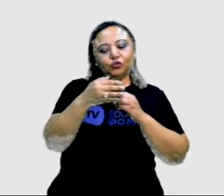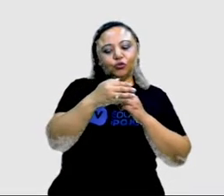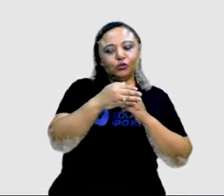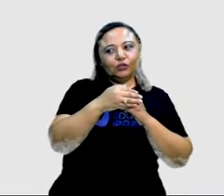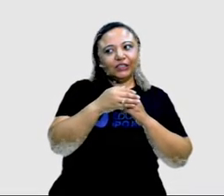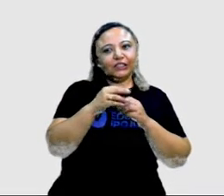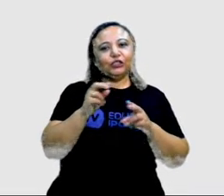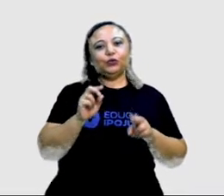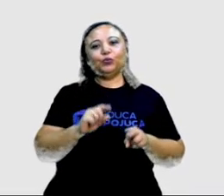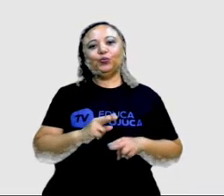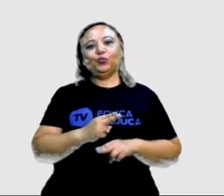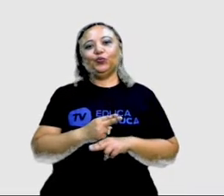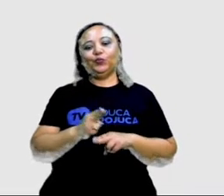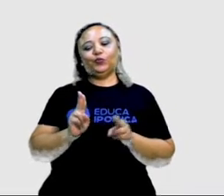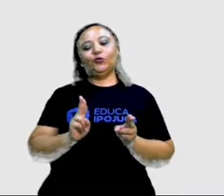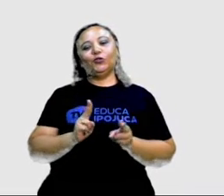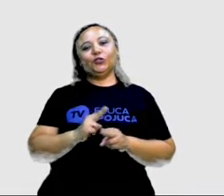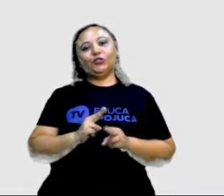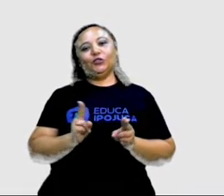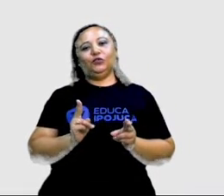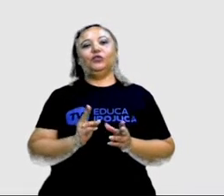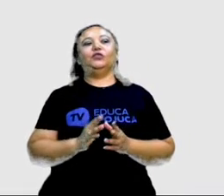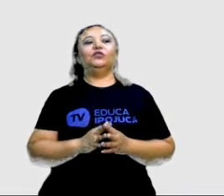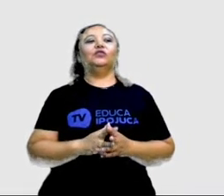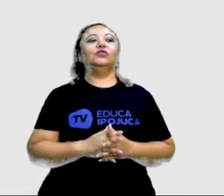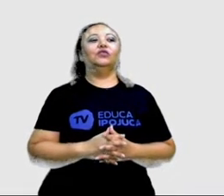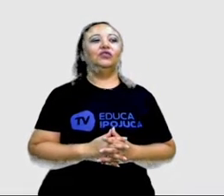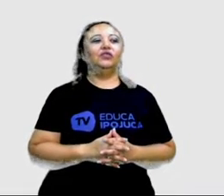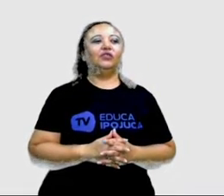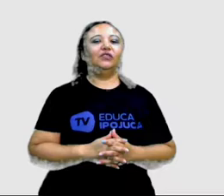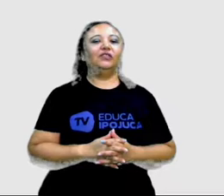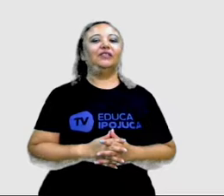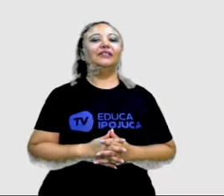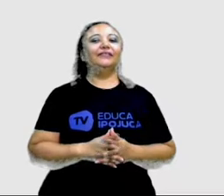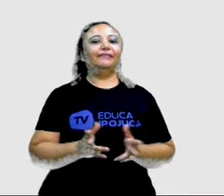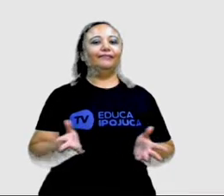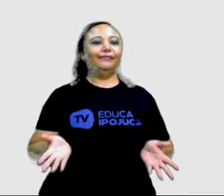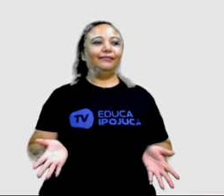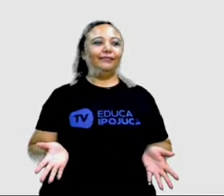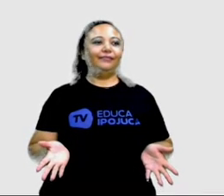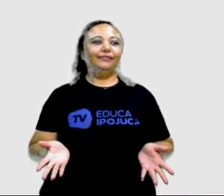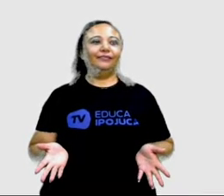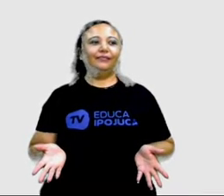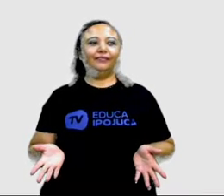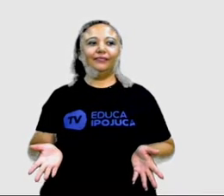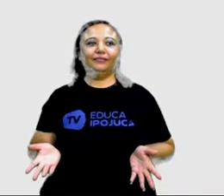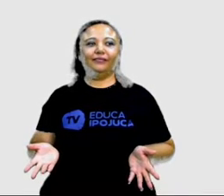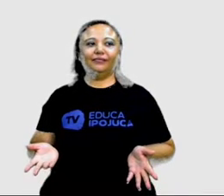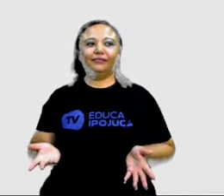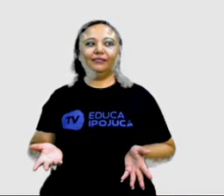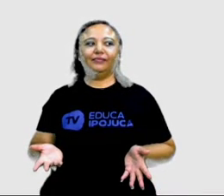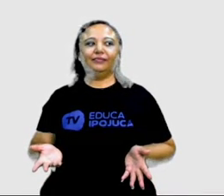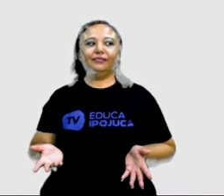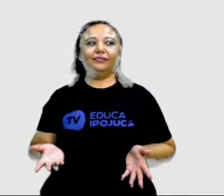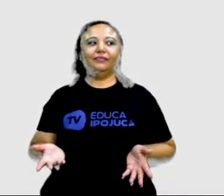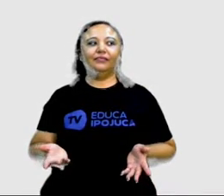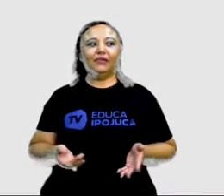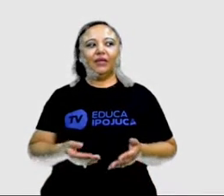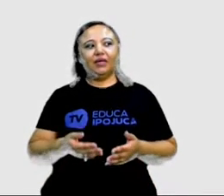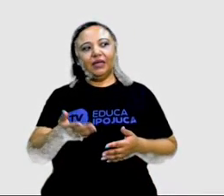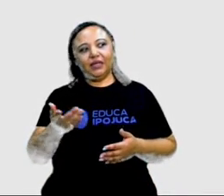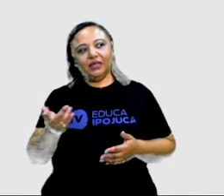puros, entrou escondido, entrou ardilosamente.